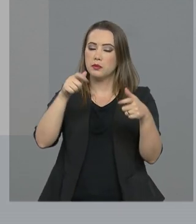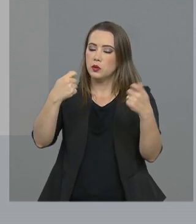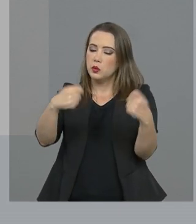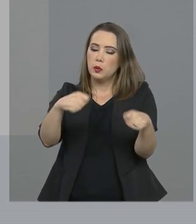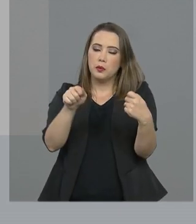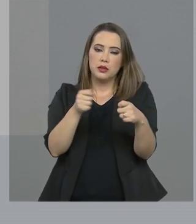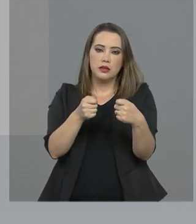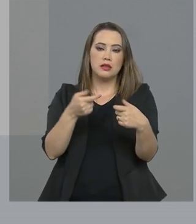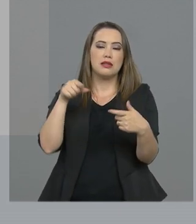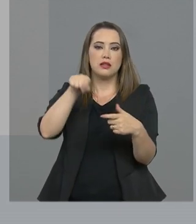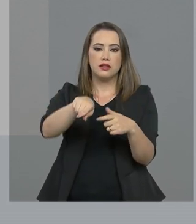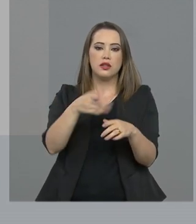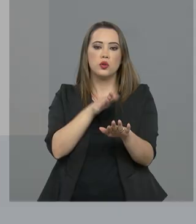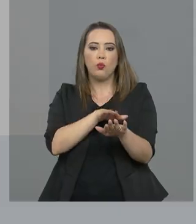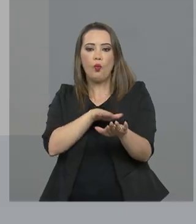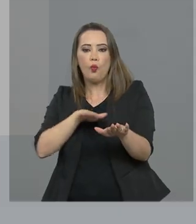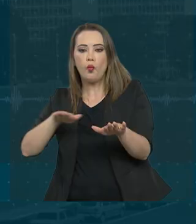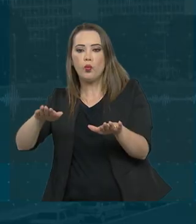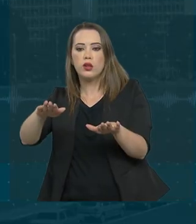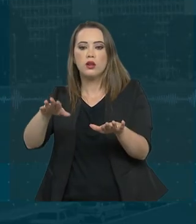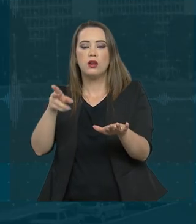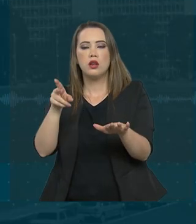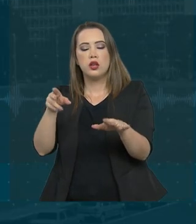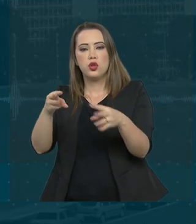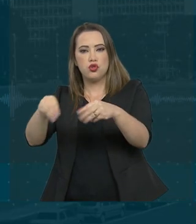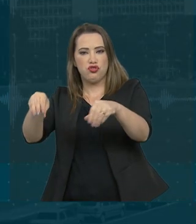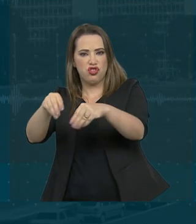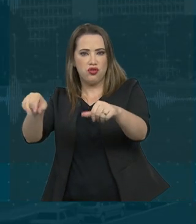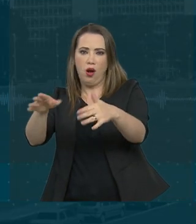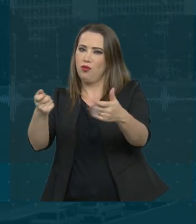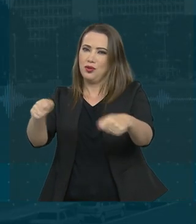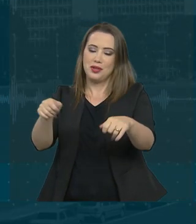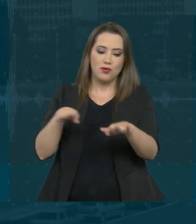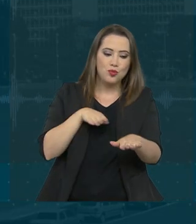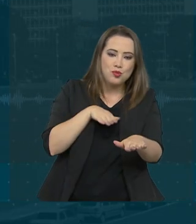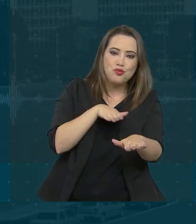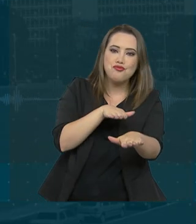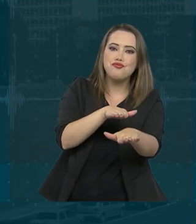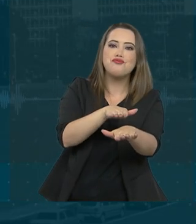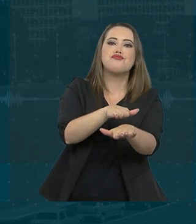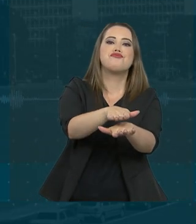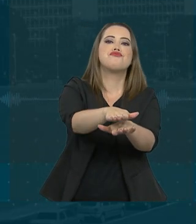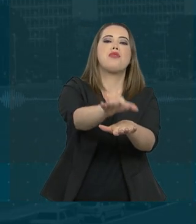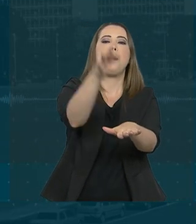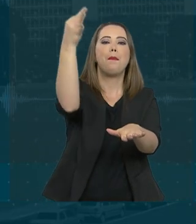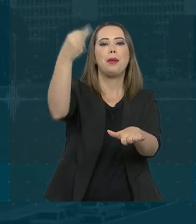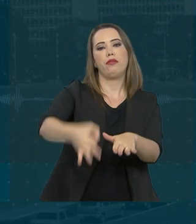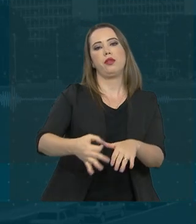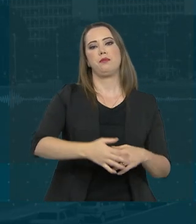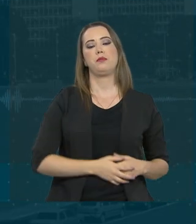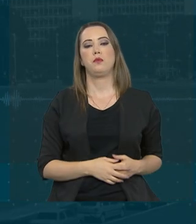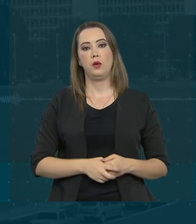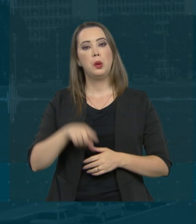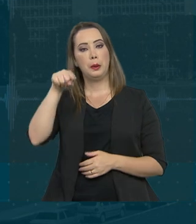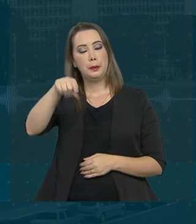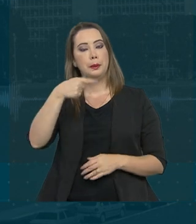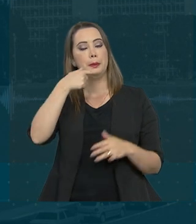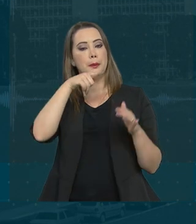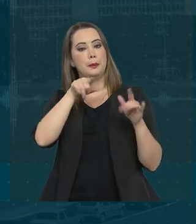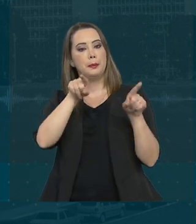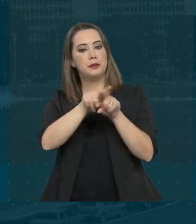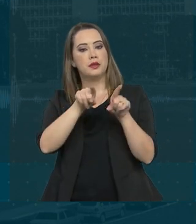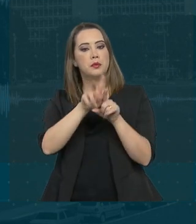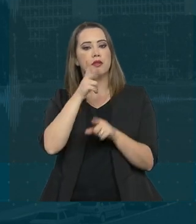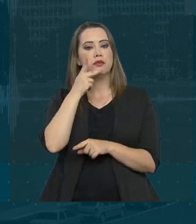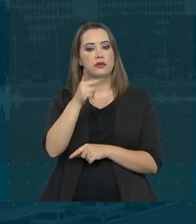mais precisar percorrer estrada de chão. Por telefone, o comandante do 8º Batalhão de Engenharia de Construção também